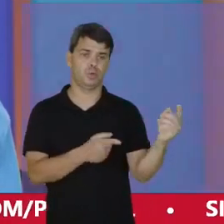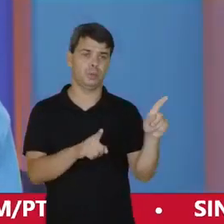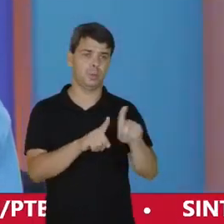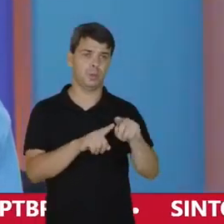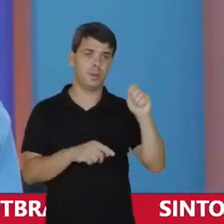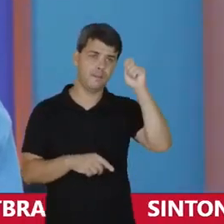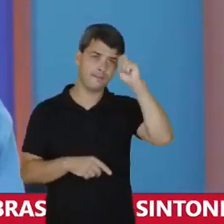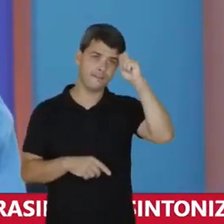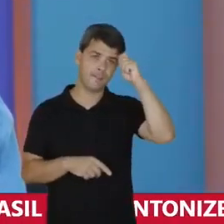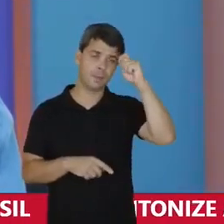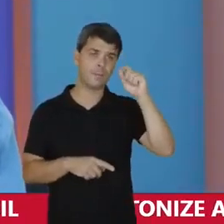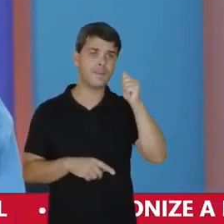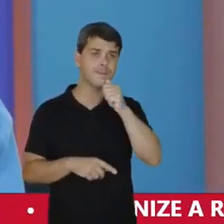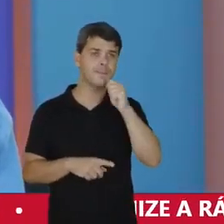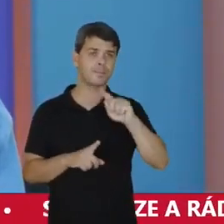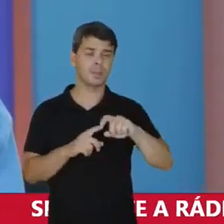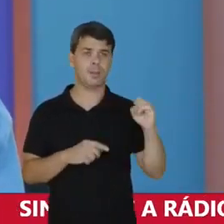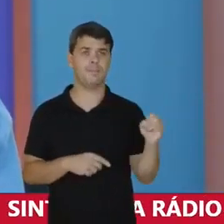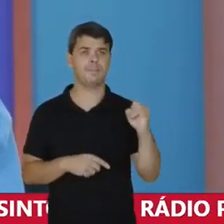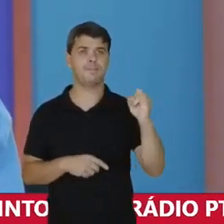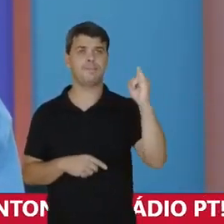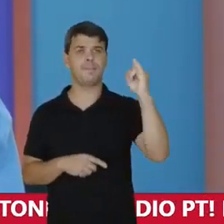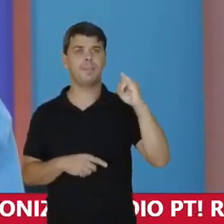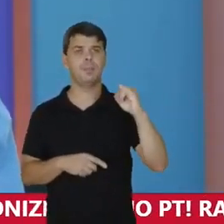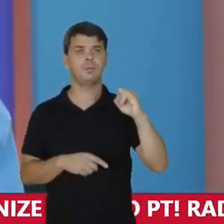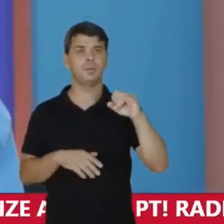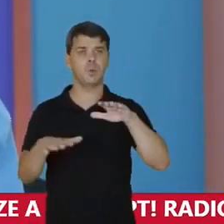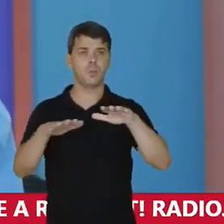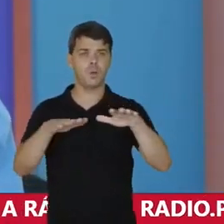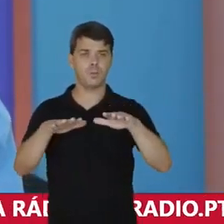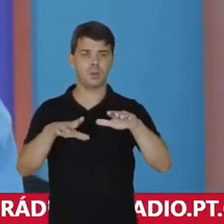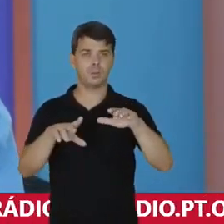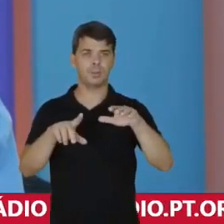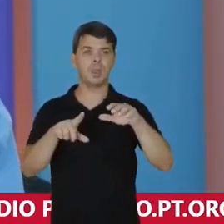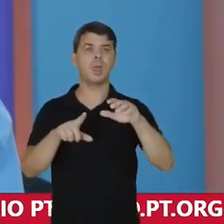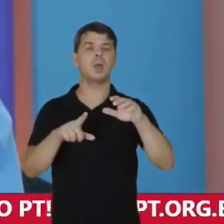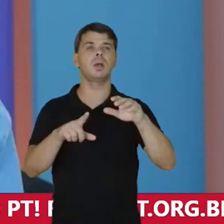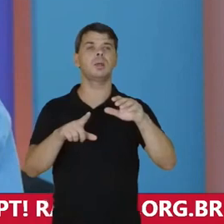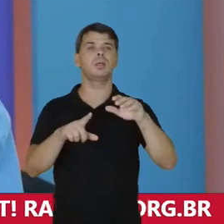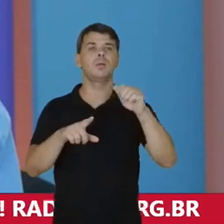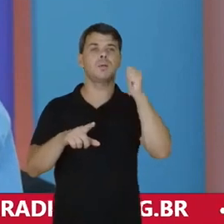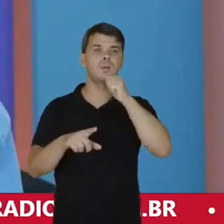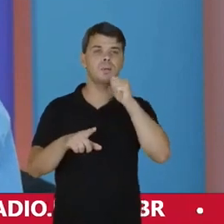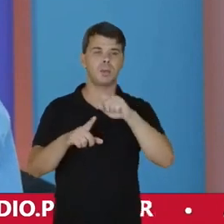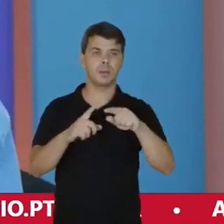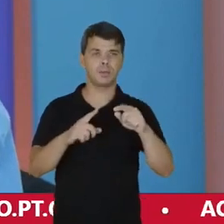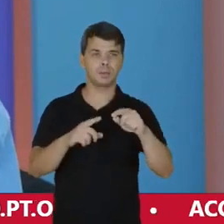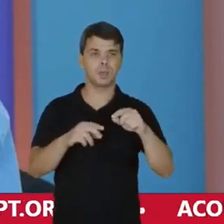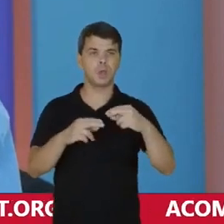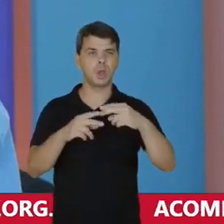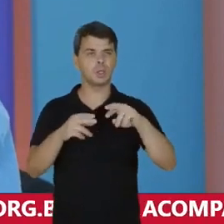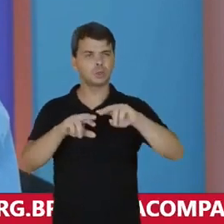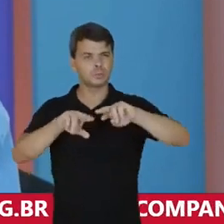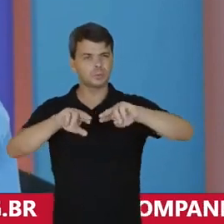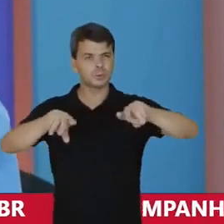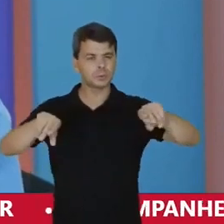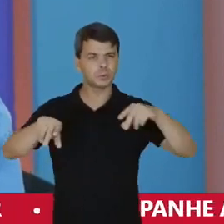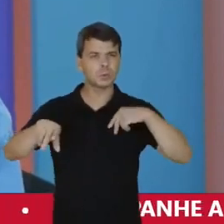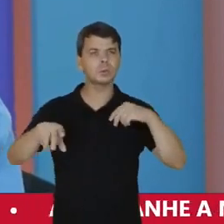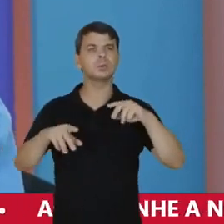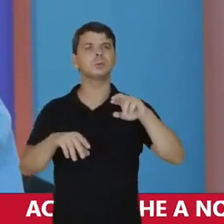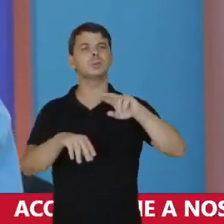negra Na Câmara Municipal E na importância De um movimento Feminista plural Que reconheça As demandas Das mulheres De diferentes